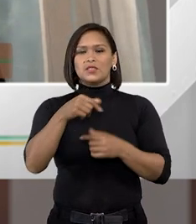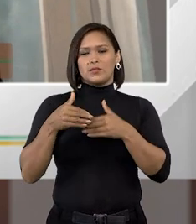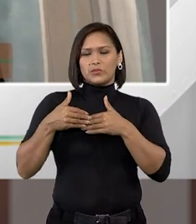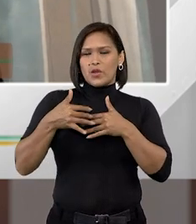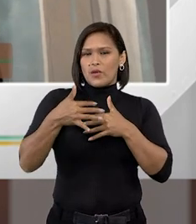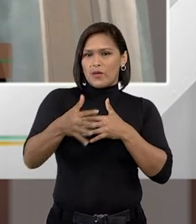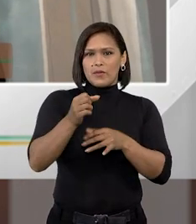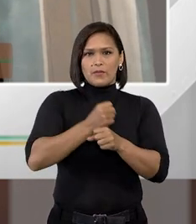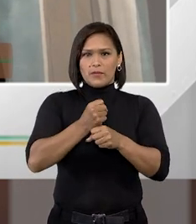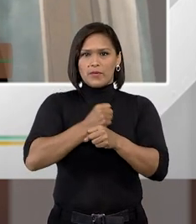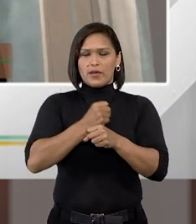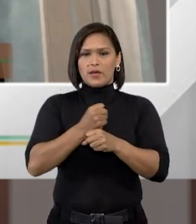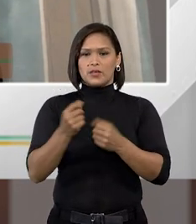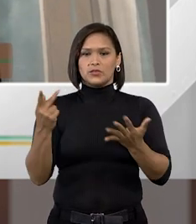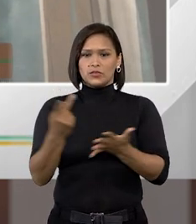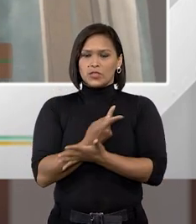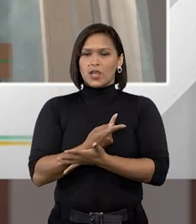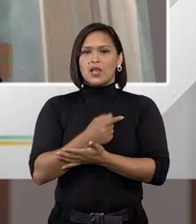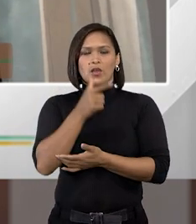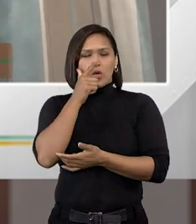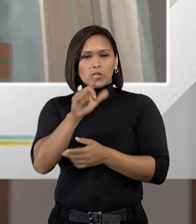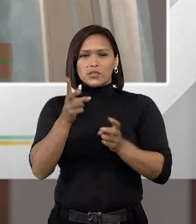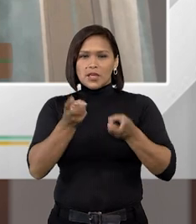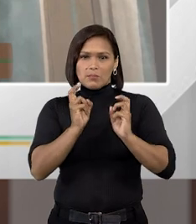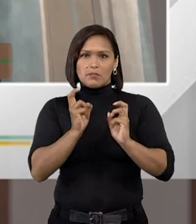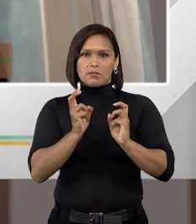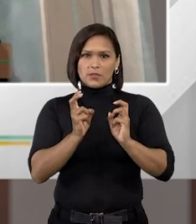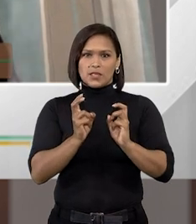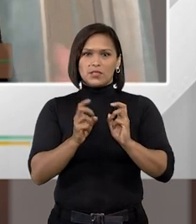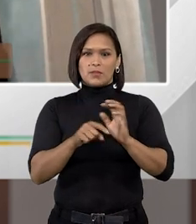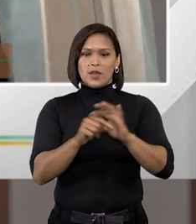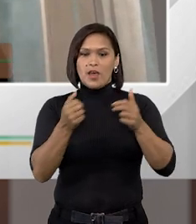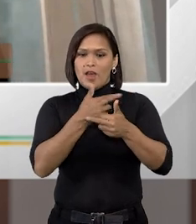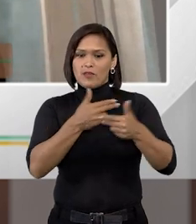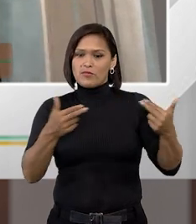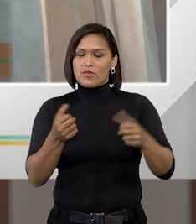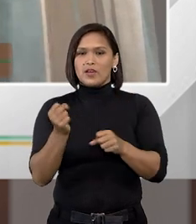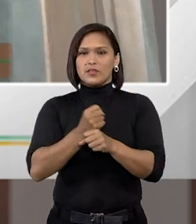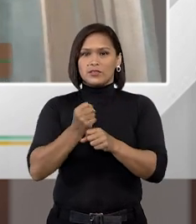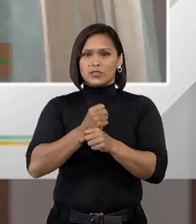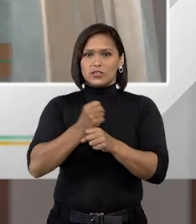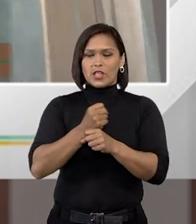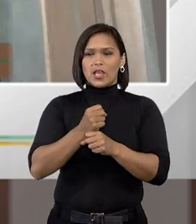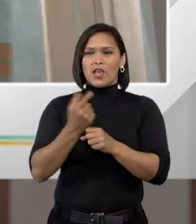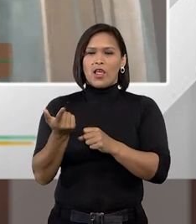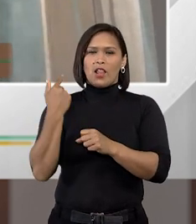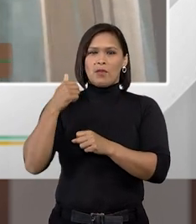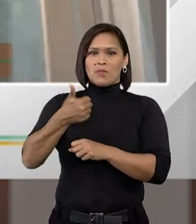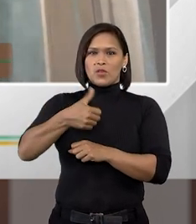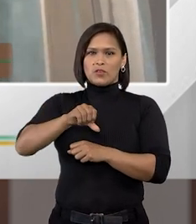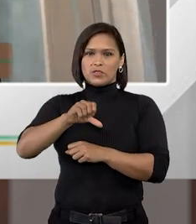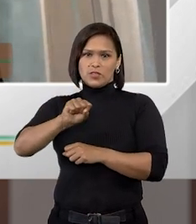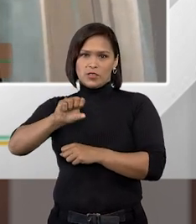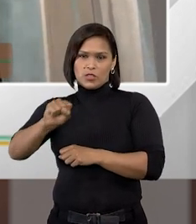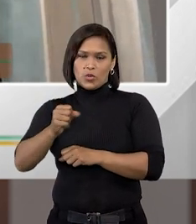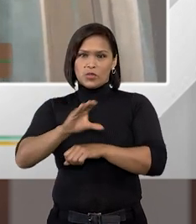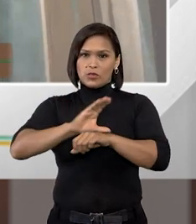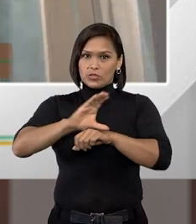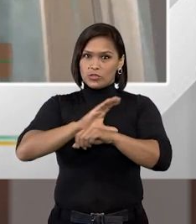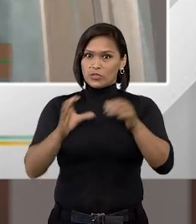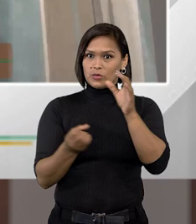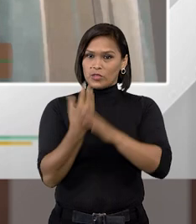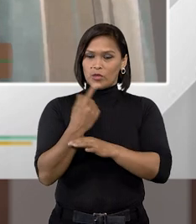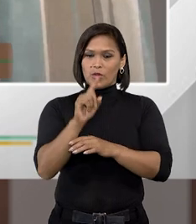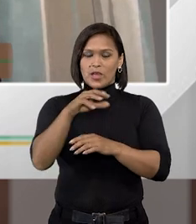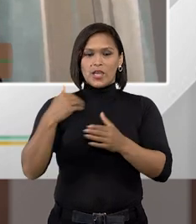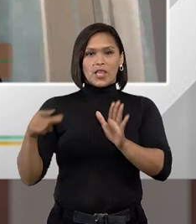se estende há muitos anos a gente já consegue perceber há várias décadas desde lá de 1978 com a Constituição Federal